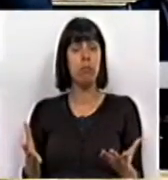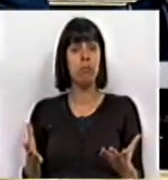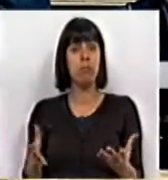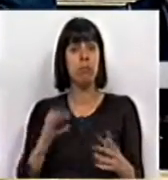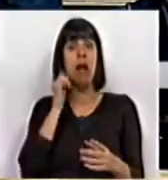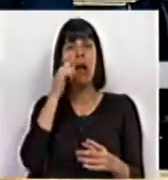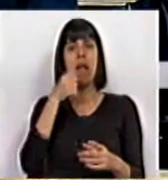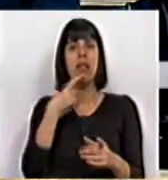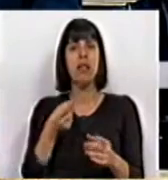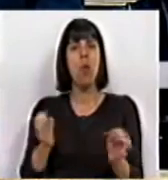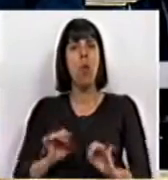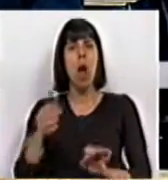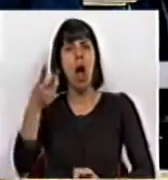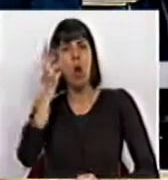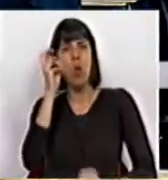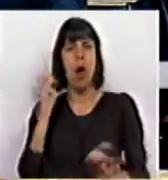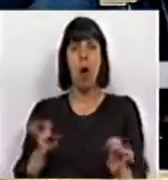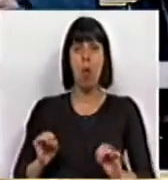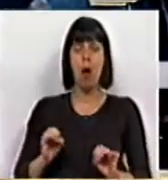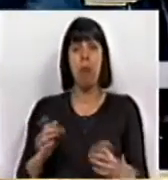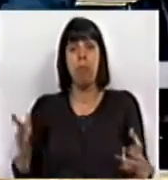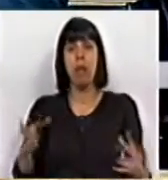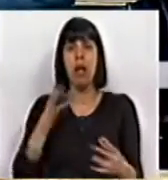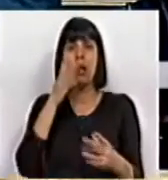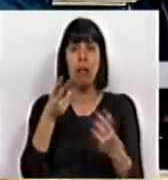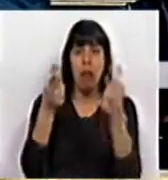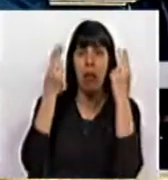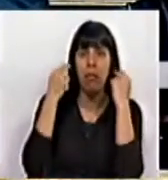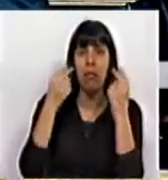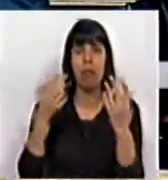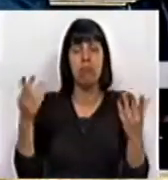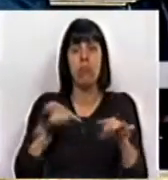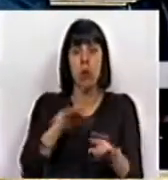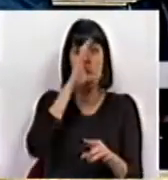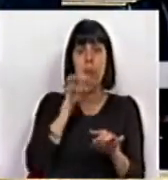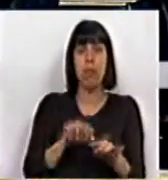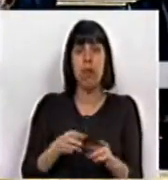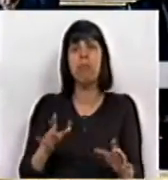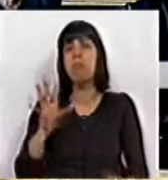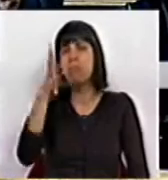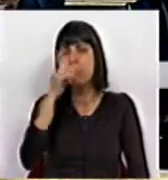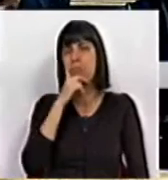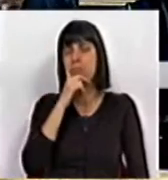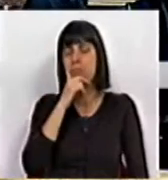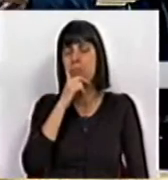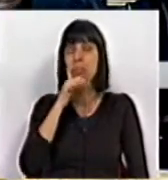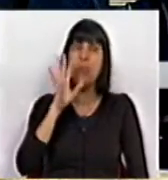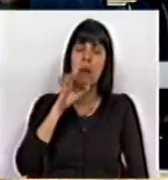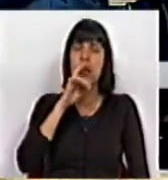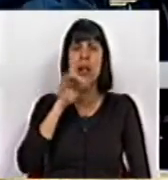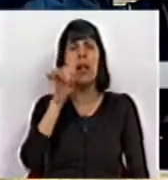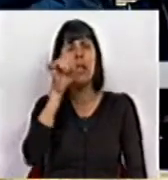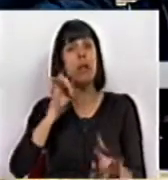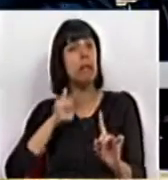Há quem lhe chame falta de coragem, há quem lhe chame subserviência por parte deste Governo. Talvez, mas